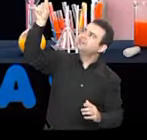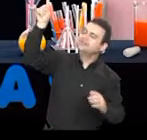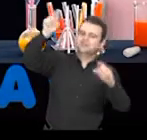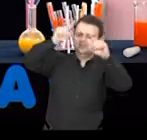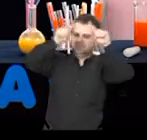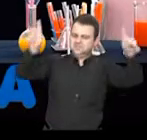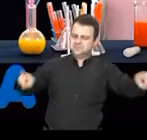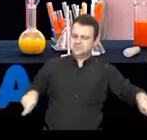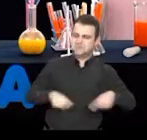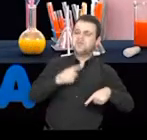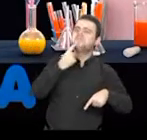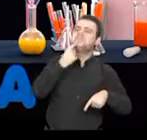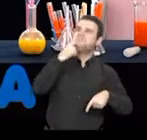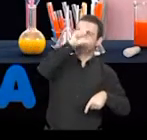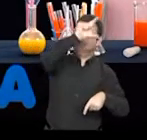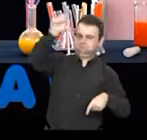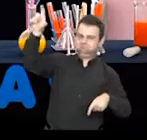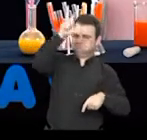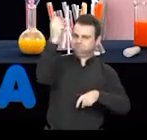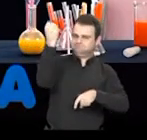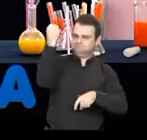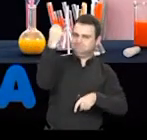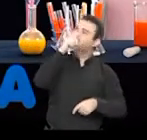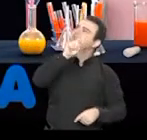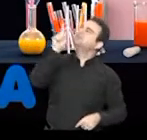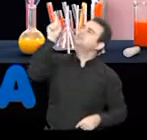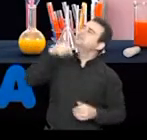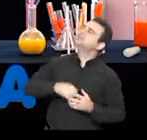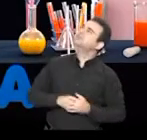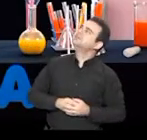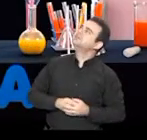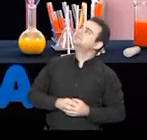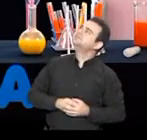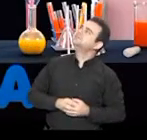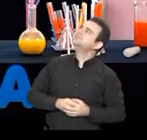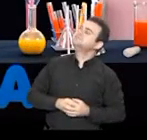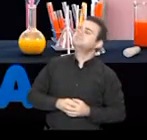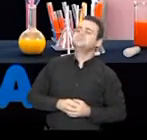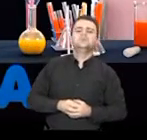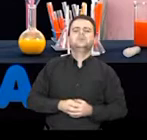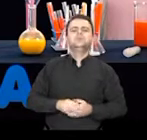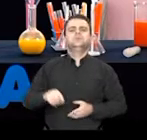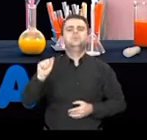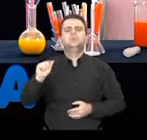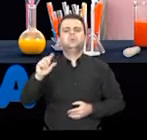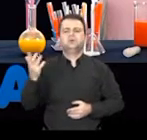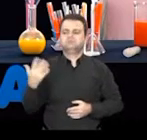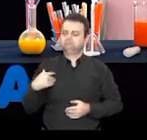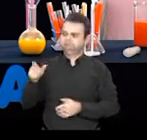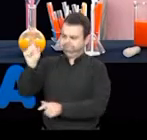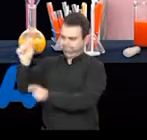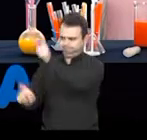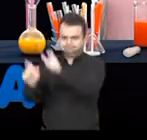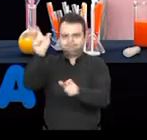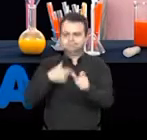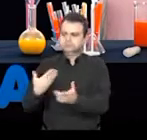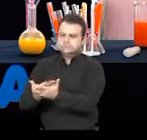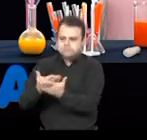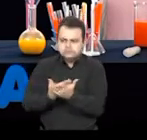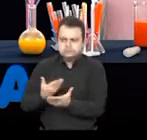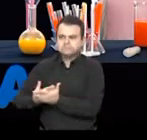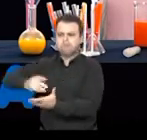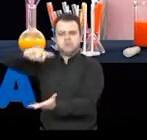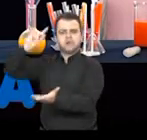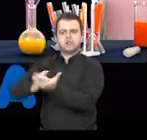Então, vejam, o negacionismo. O negacionismo, ele vai se basear em negar uma determinada